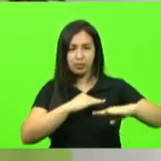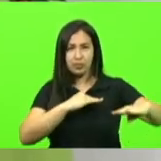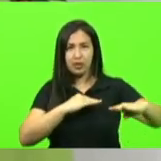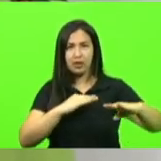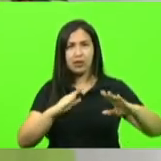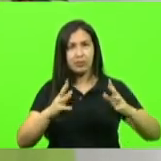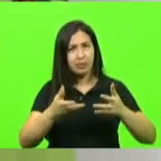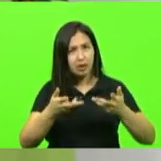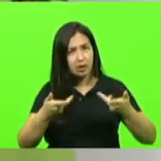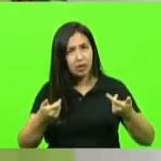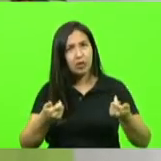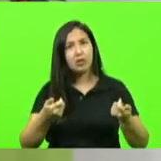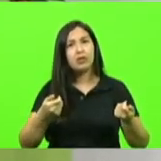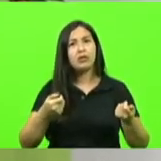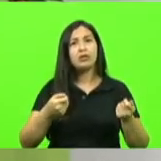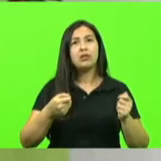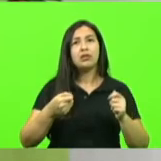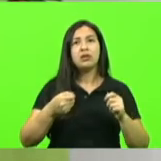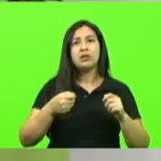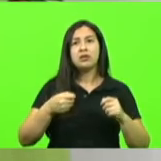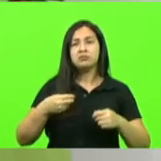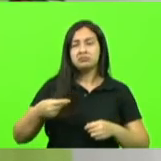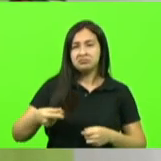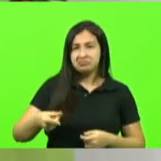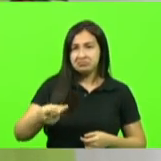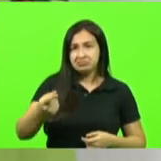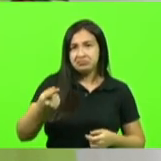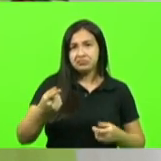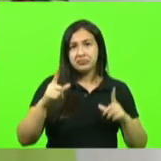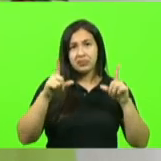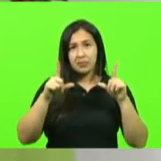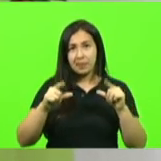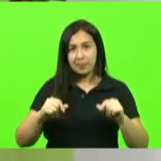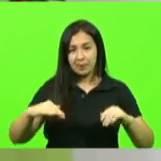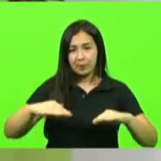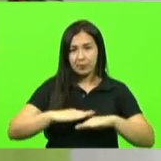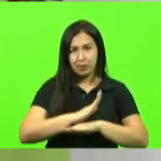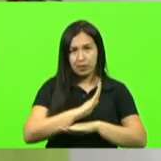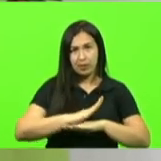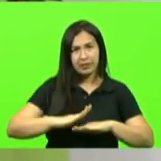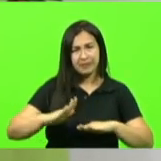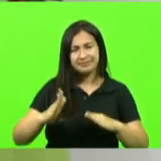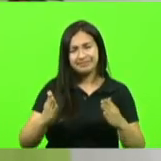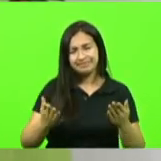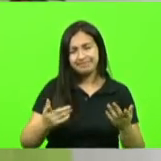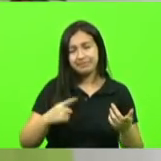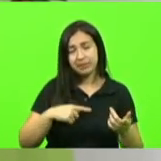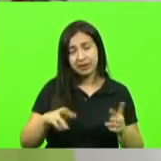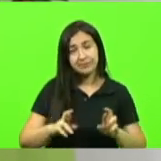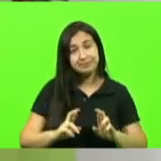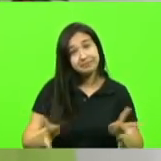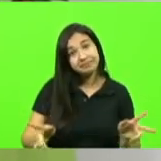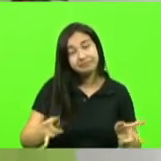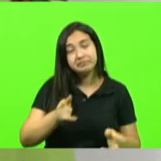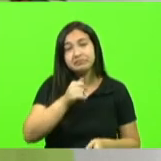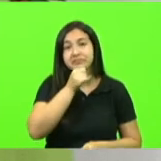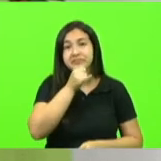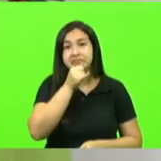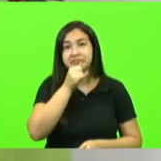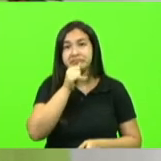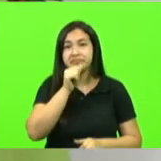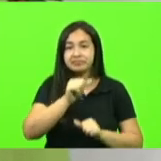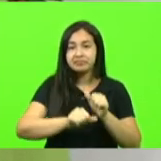durabilidade aderência reduz aquaplanagem mas nós temos divergências por exemplo a reforma da